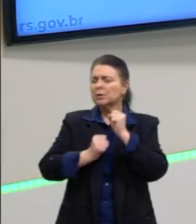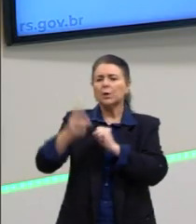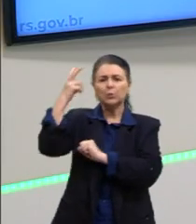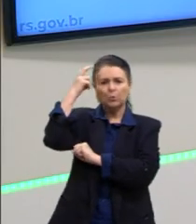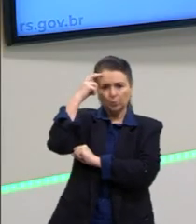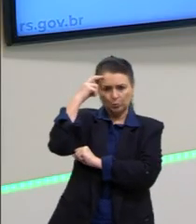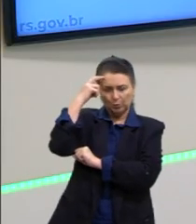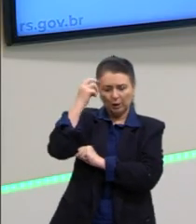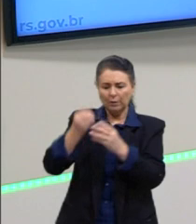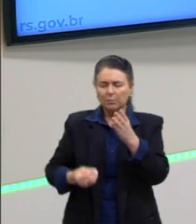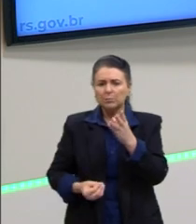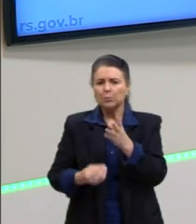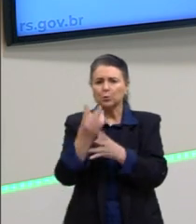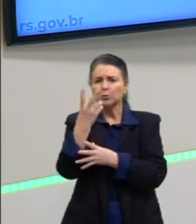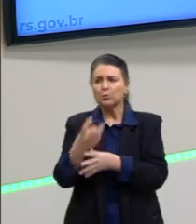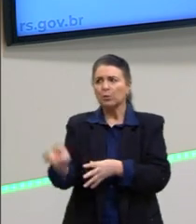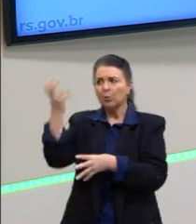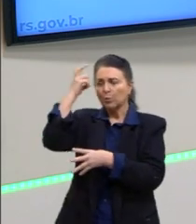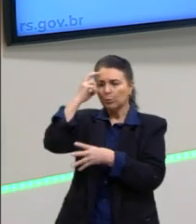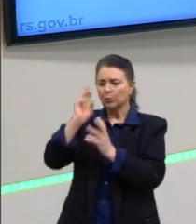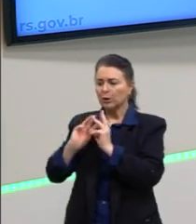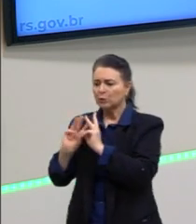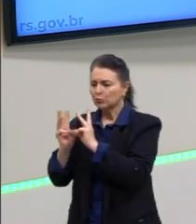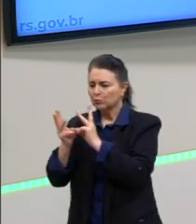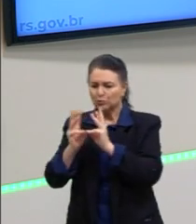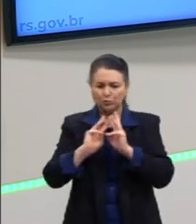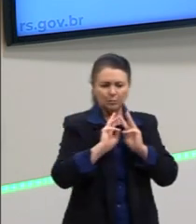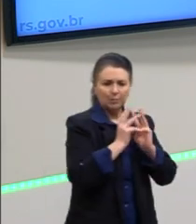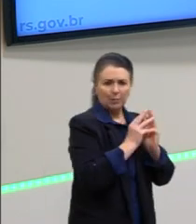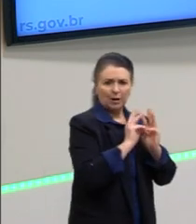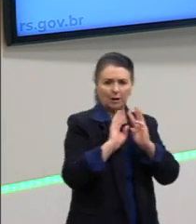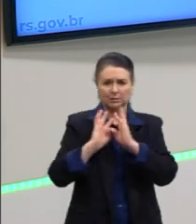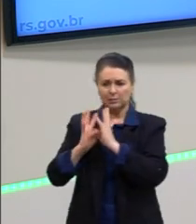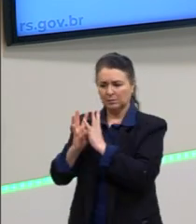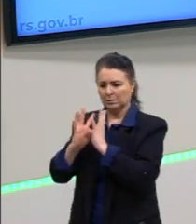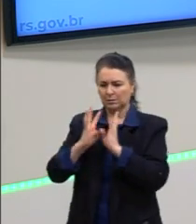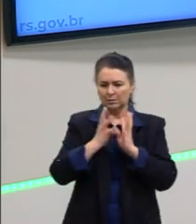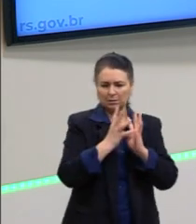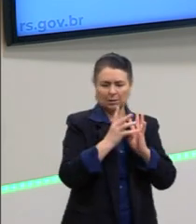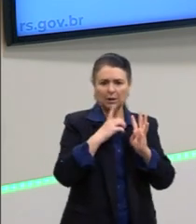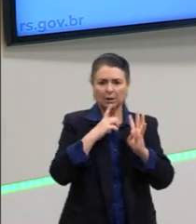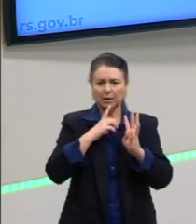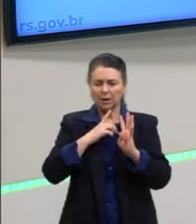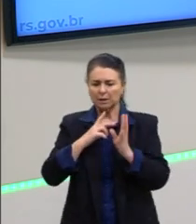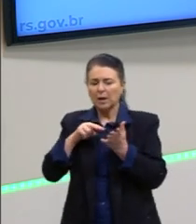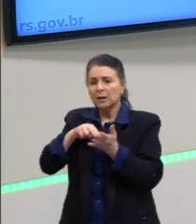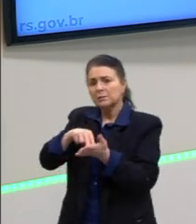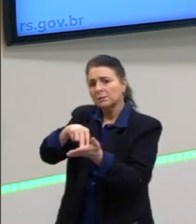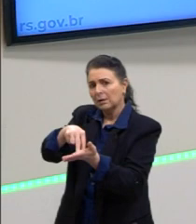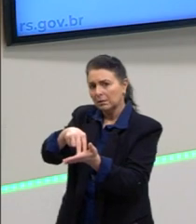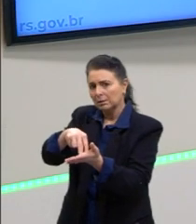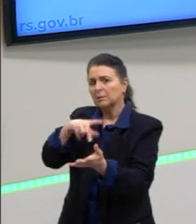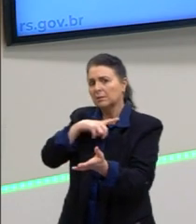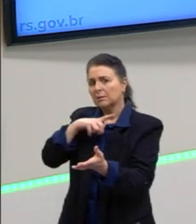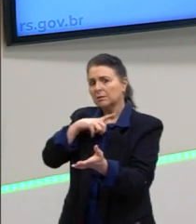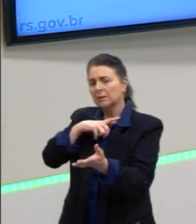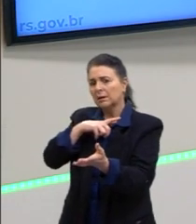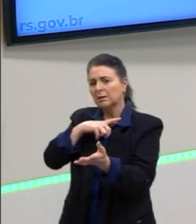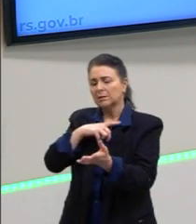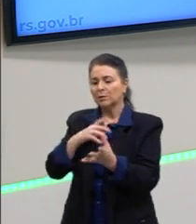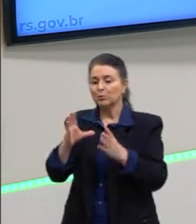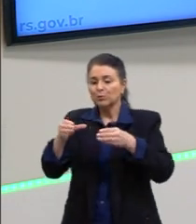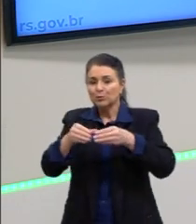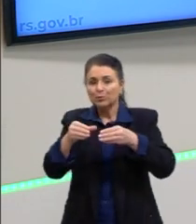existe um movimento de resistência, que é essa dialética, nós já falamos muito sobre isso, né? Então, há sempre essa resistência que vai ocorrer, que são essas